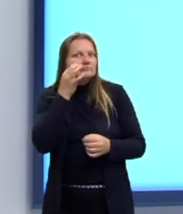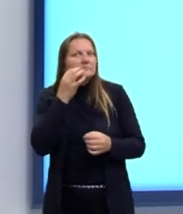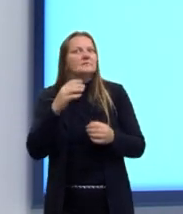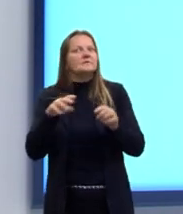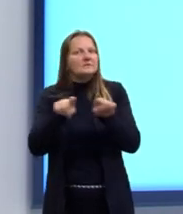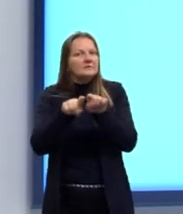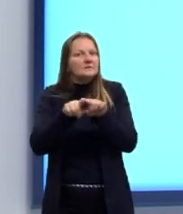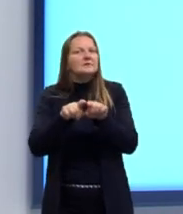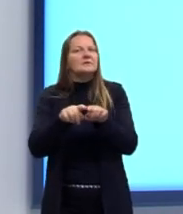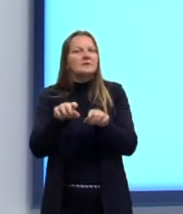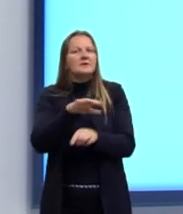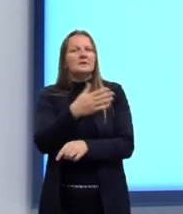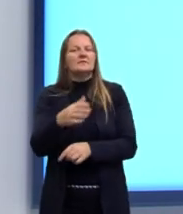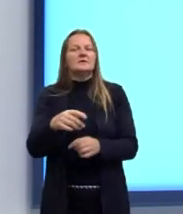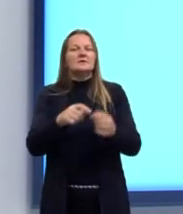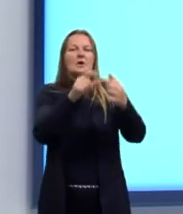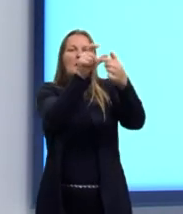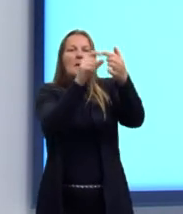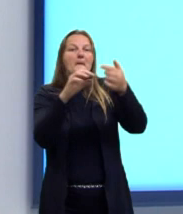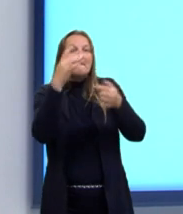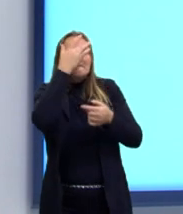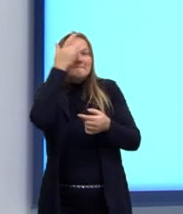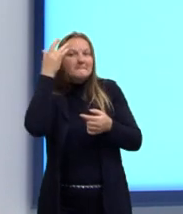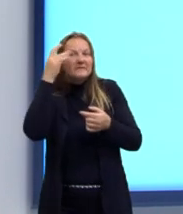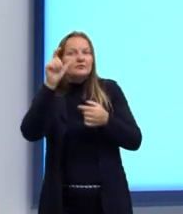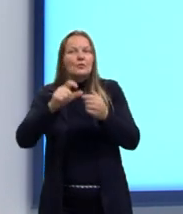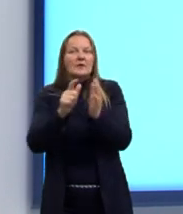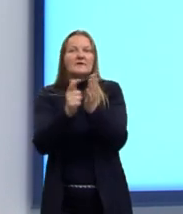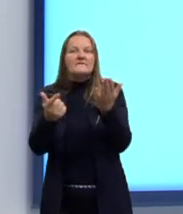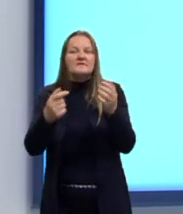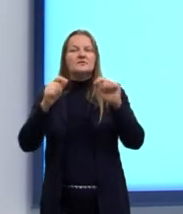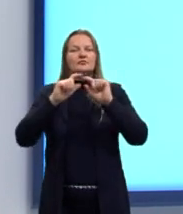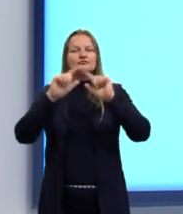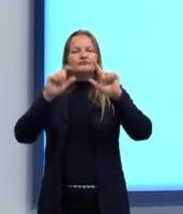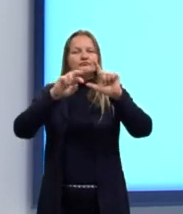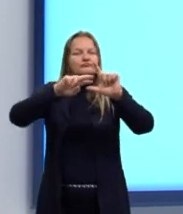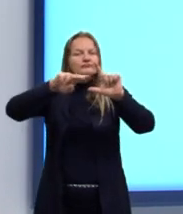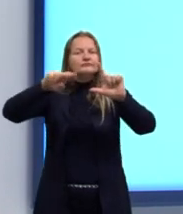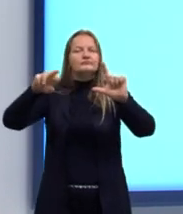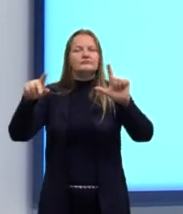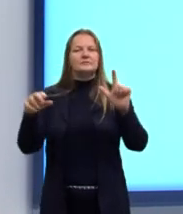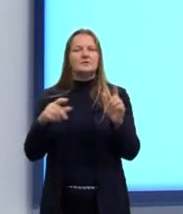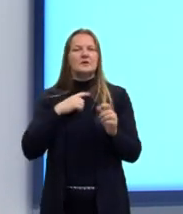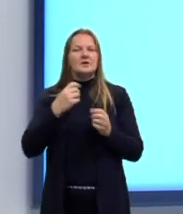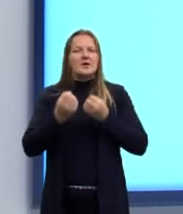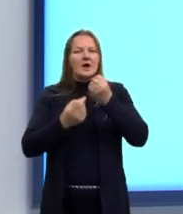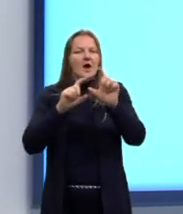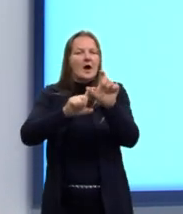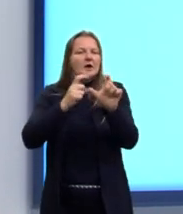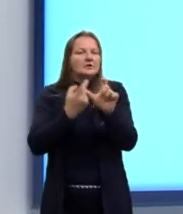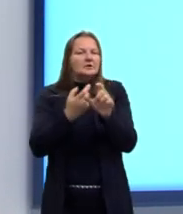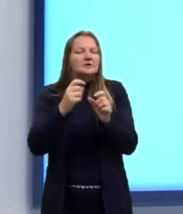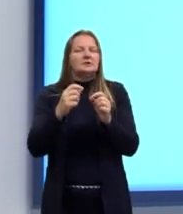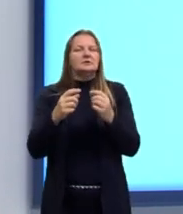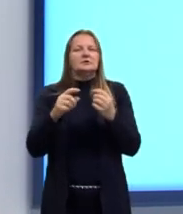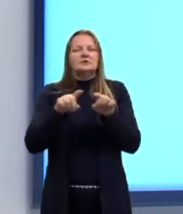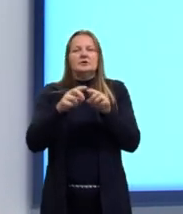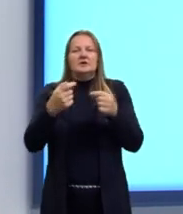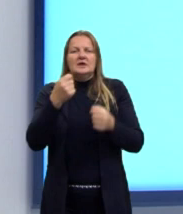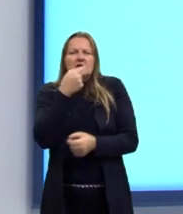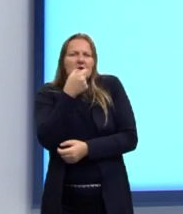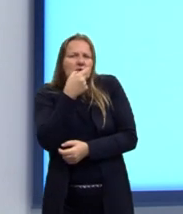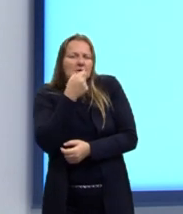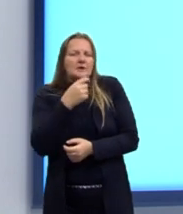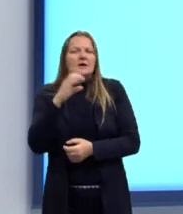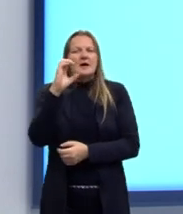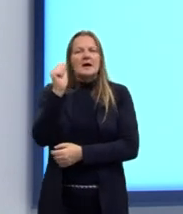colunistas, em pessoas que usam na mídia, em artigos de expressão, em charges, em